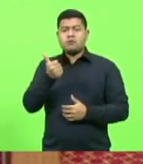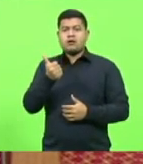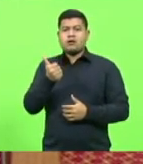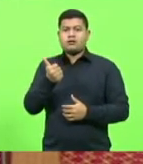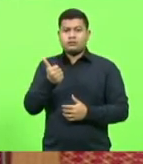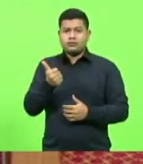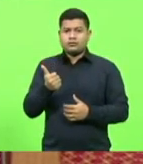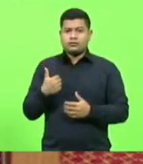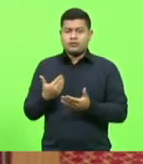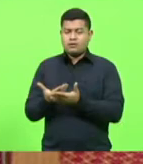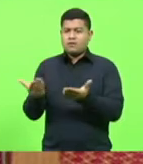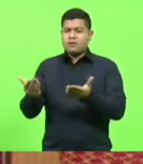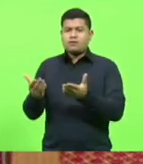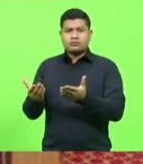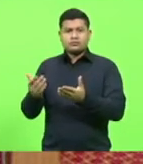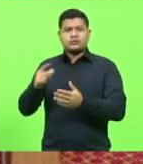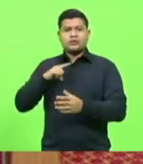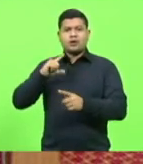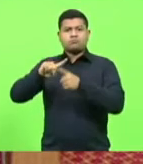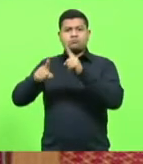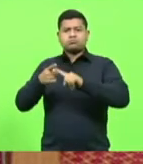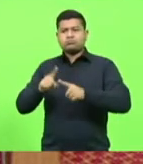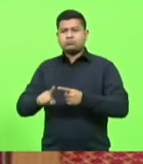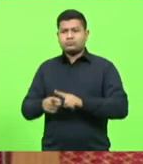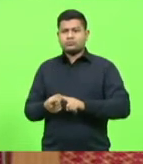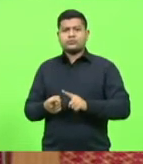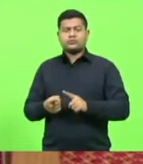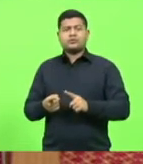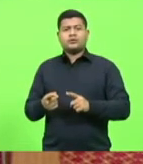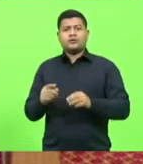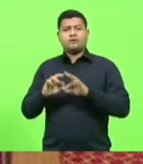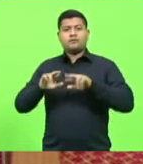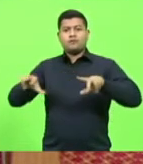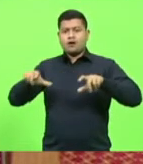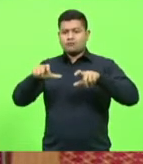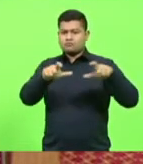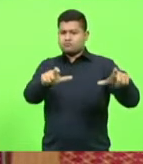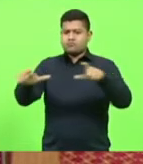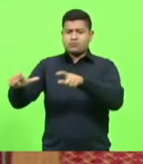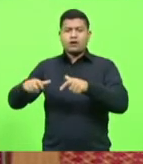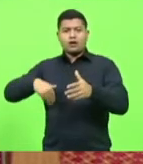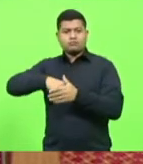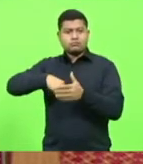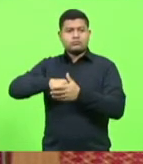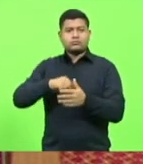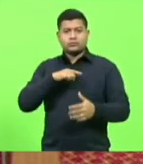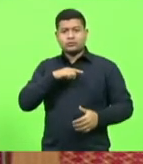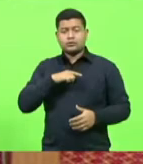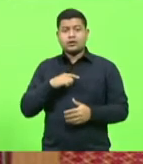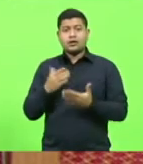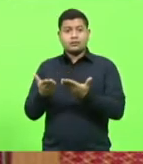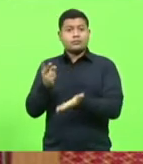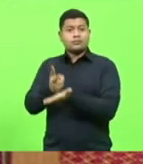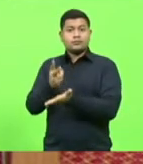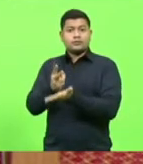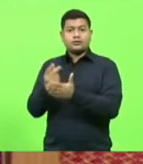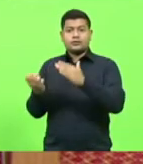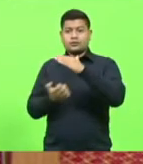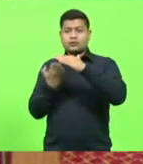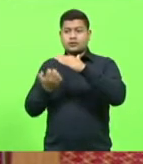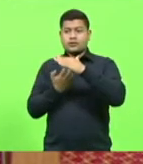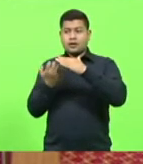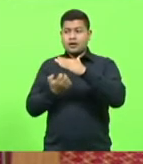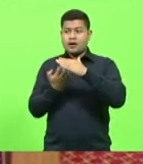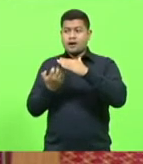vários campos de futebol. E como, para manter essa empresa de